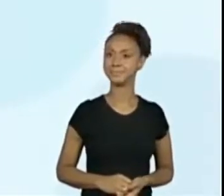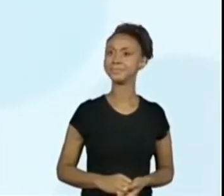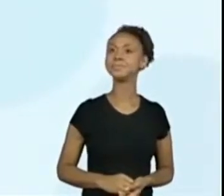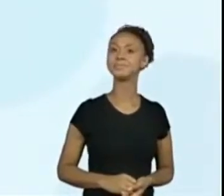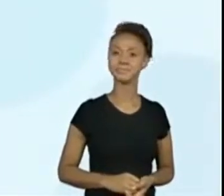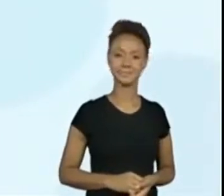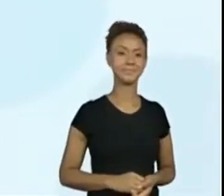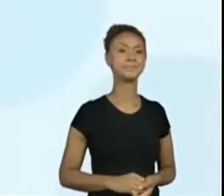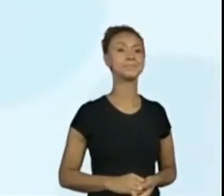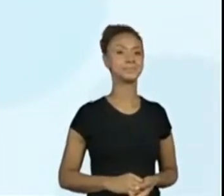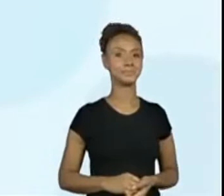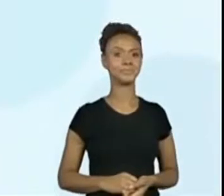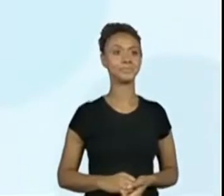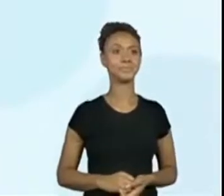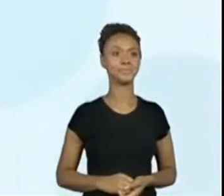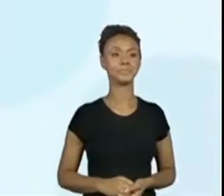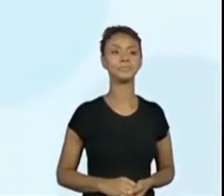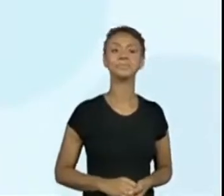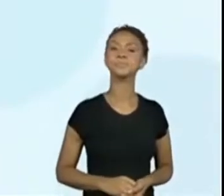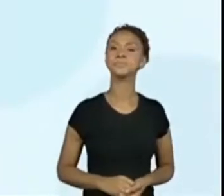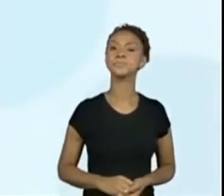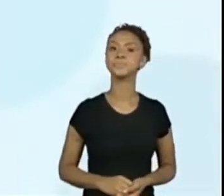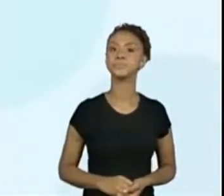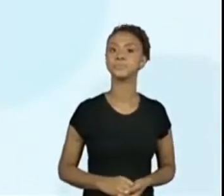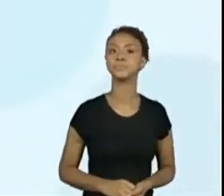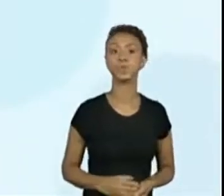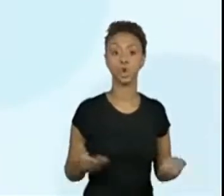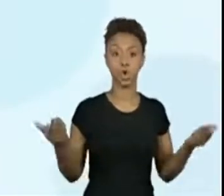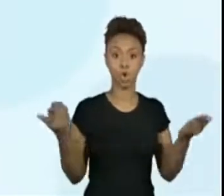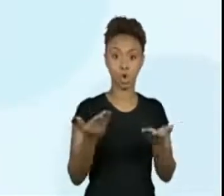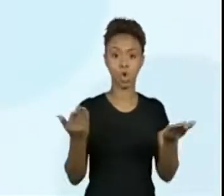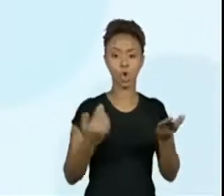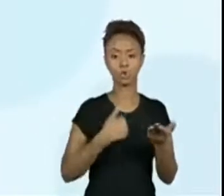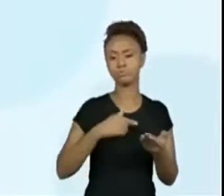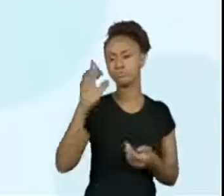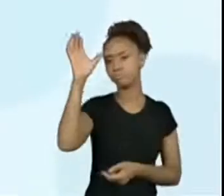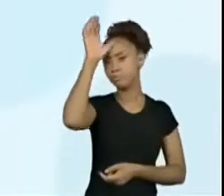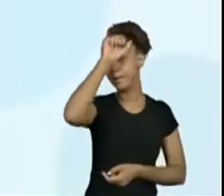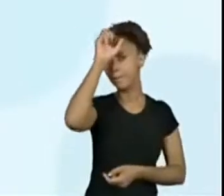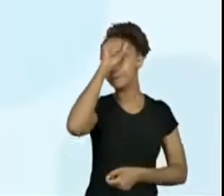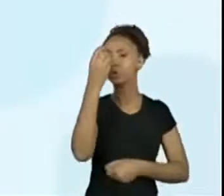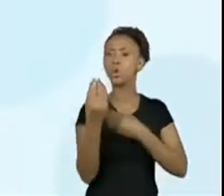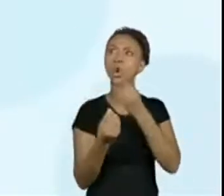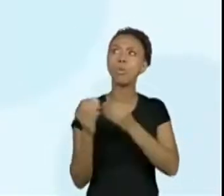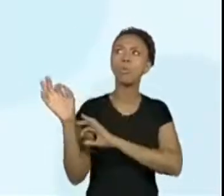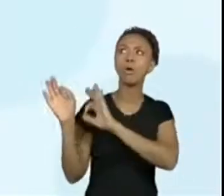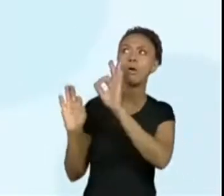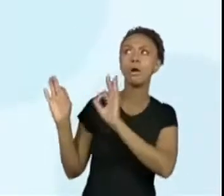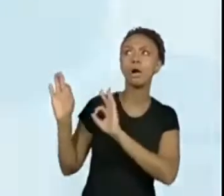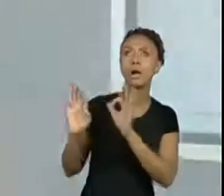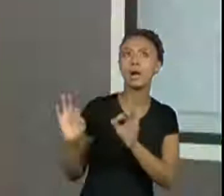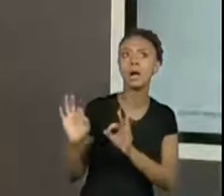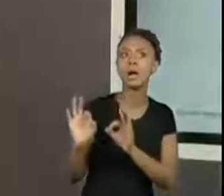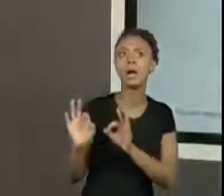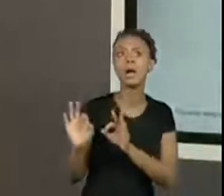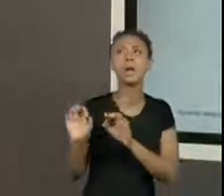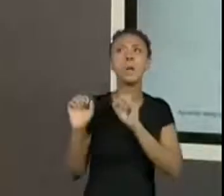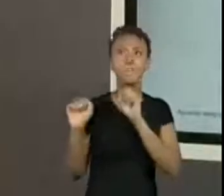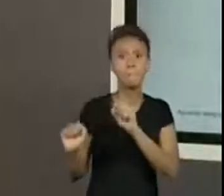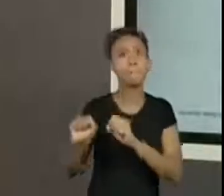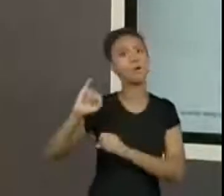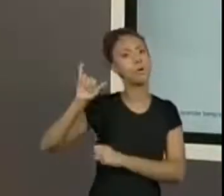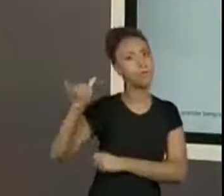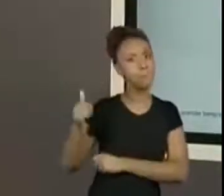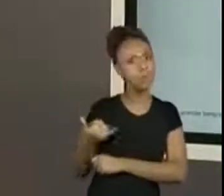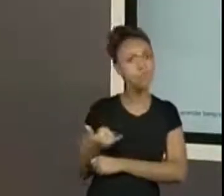Segundo ano. Lógico, se eu aprendo como planejar, eu entendo cada pergunta, eu posso usar esse planejamento,